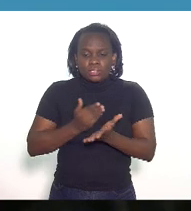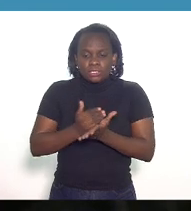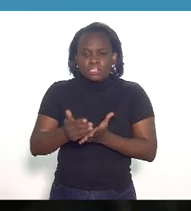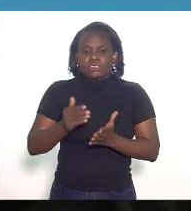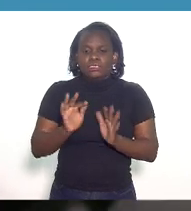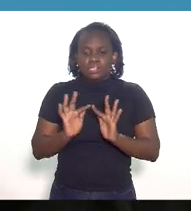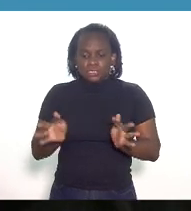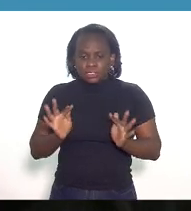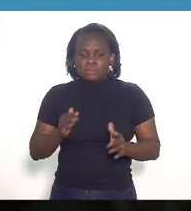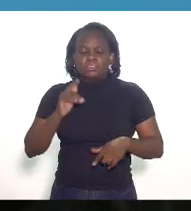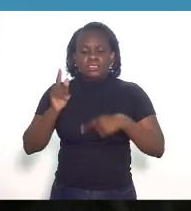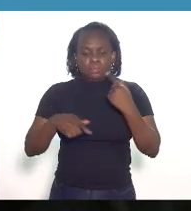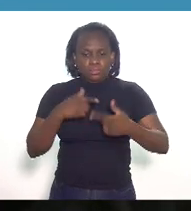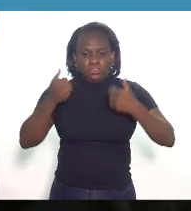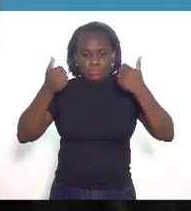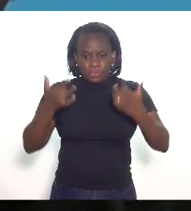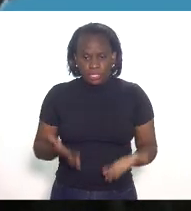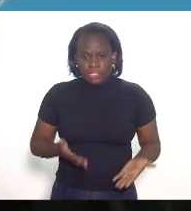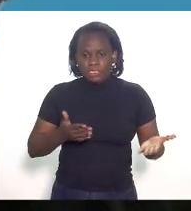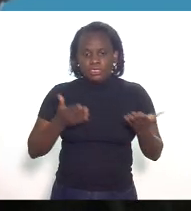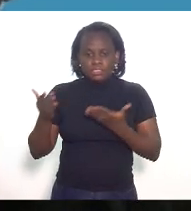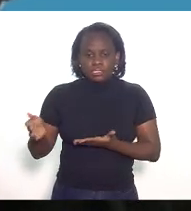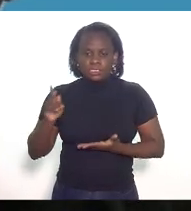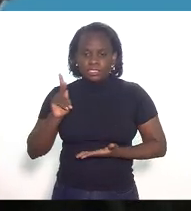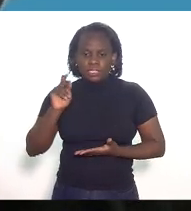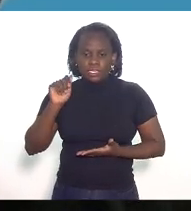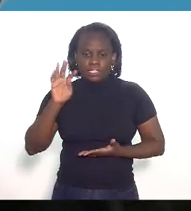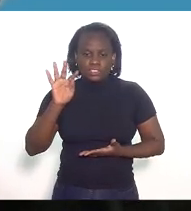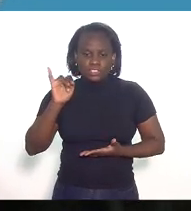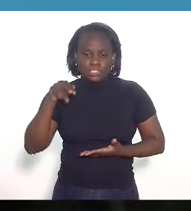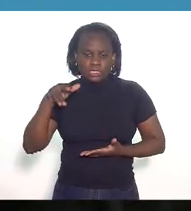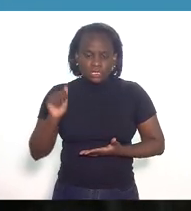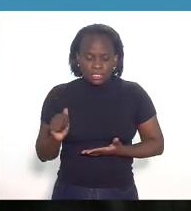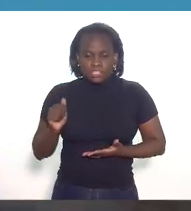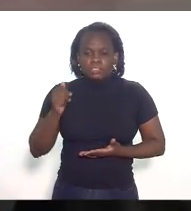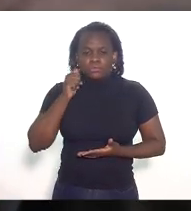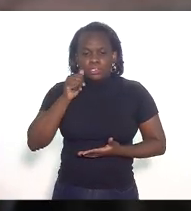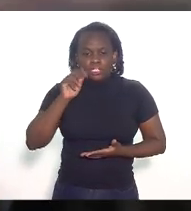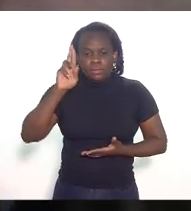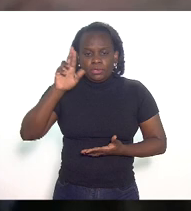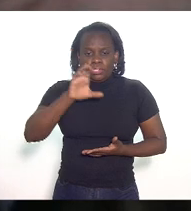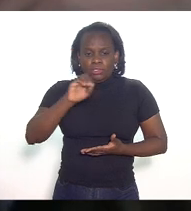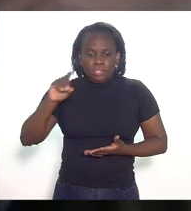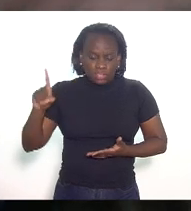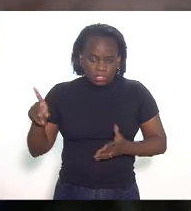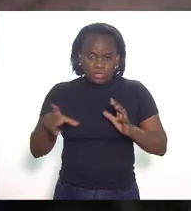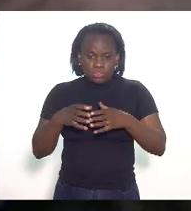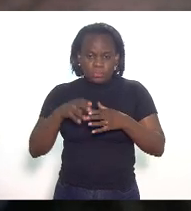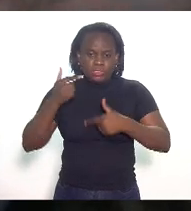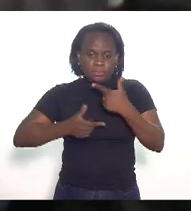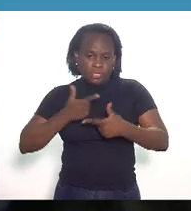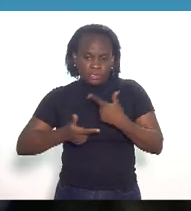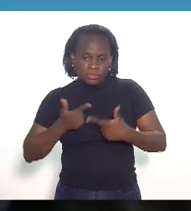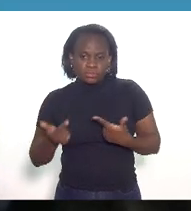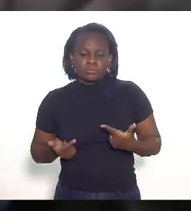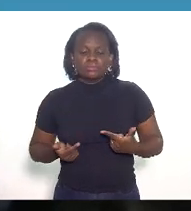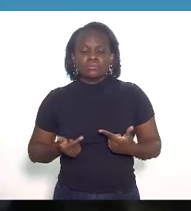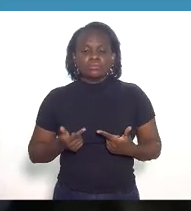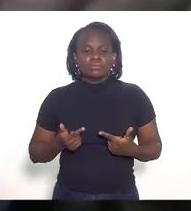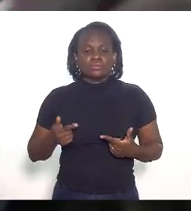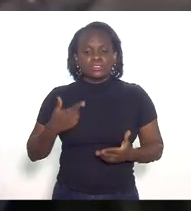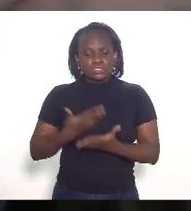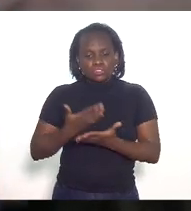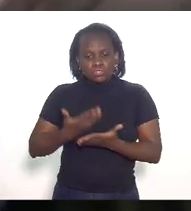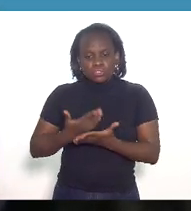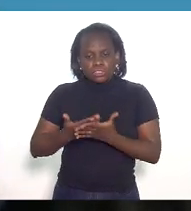e depois vou passar a palavra para a Catiana que é a coordenadora do nosso grupo de trabalho que